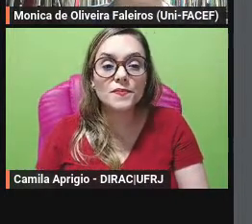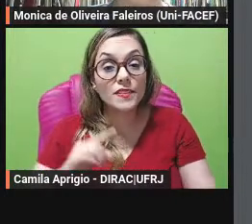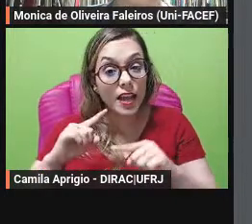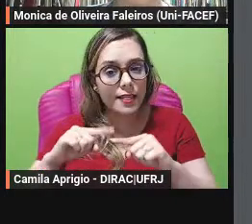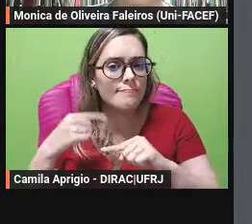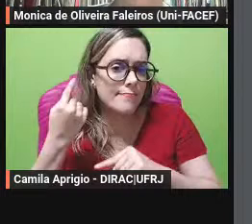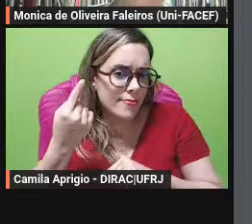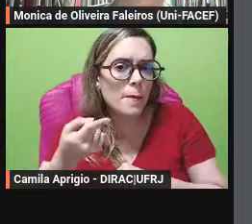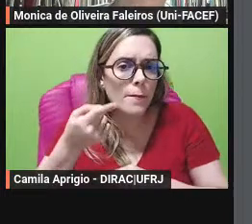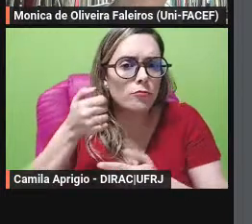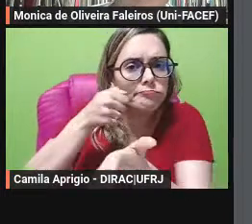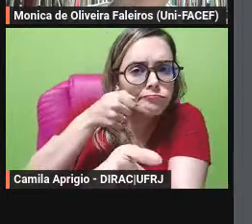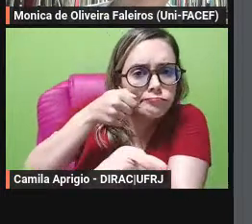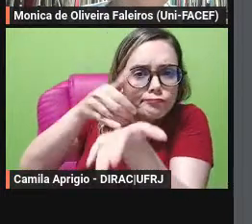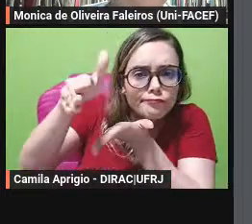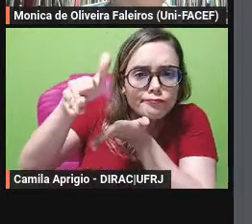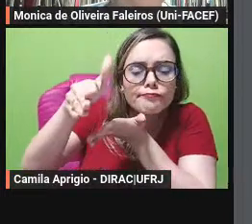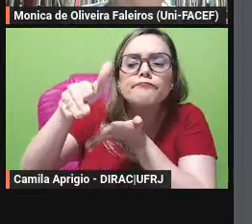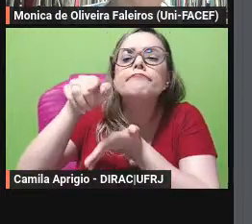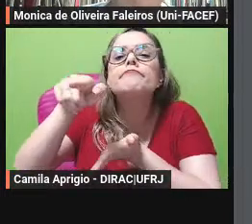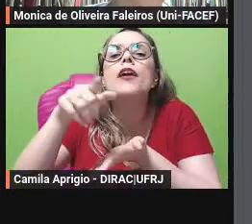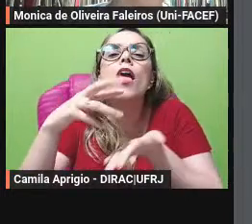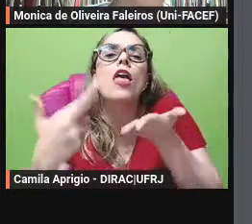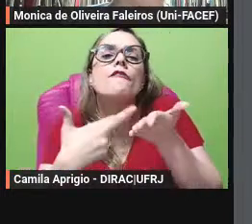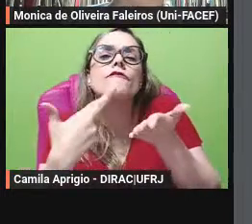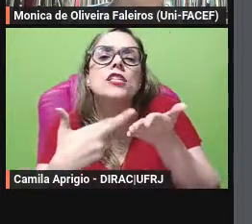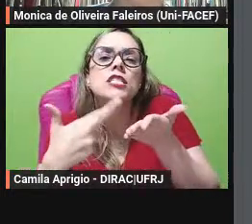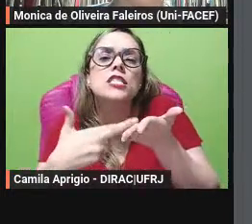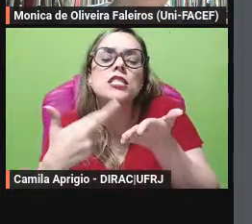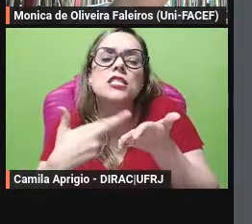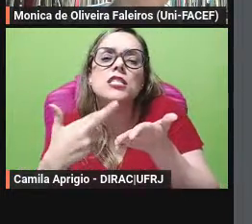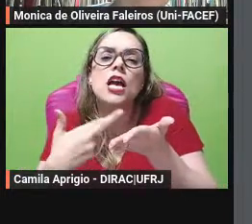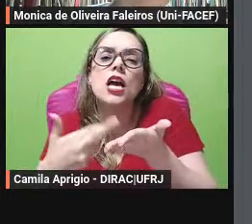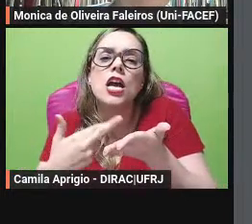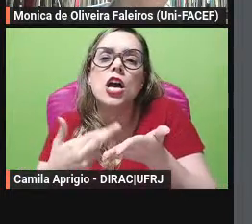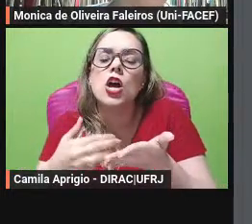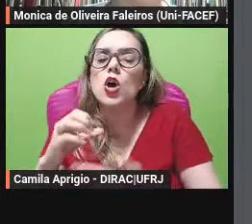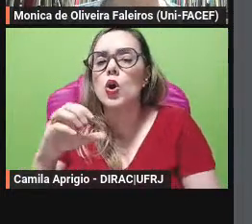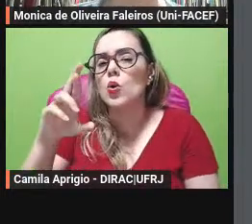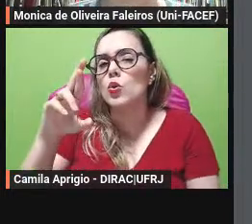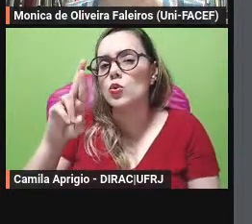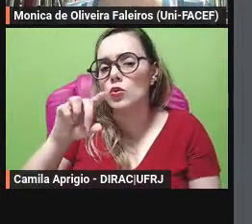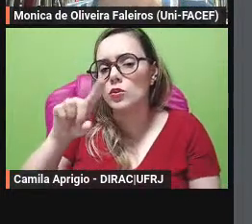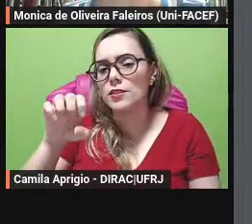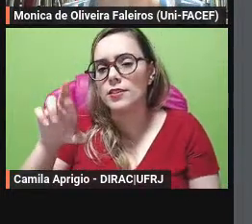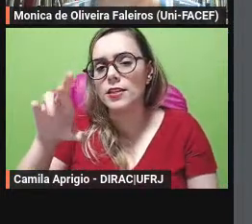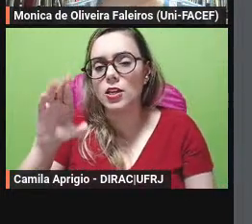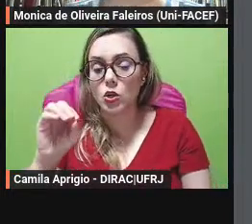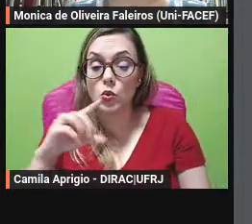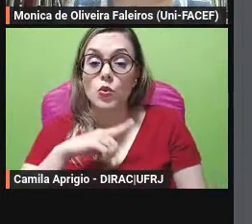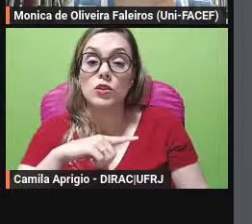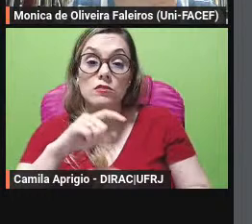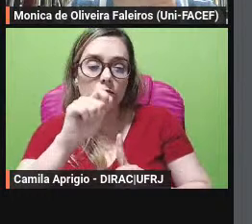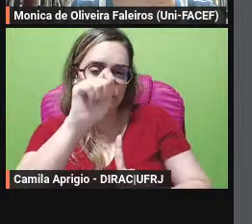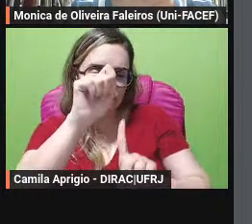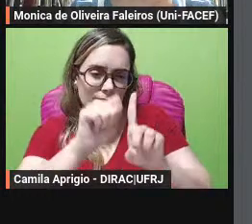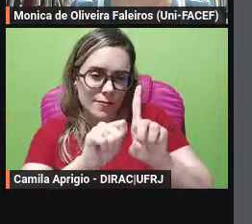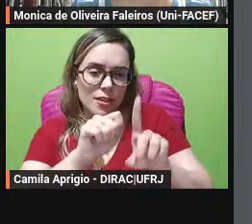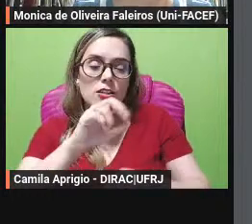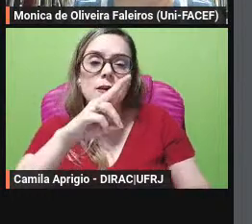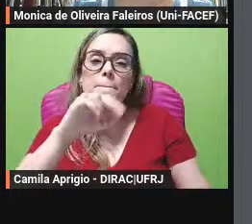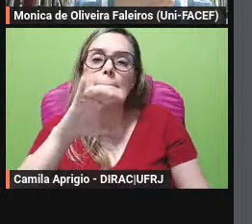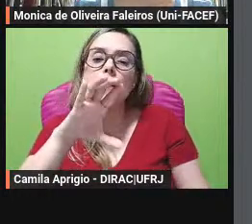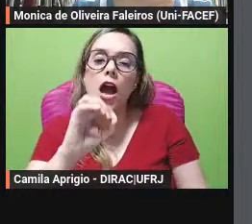demissão da revista Cruzeiro ele lançou de forma independente em maio de 1964 o Pif-Paf